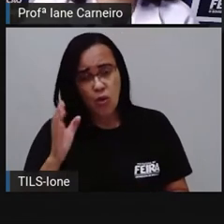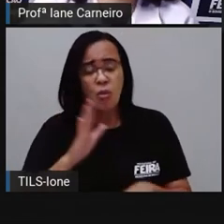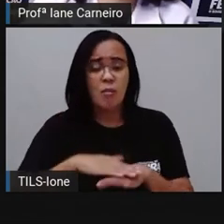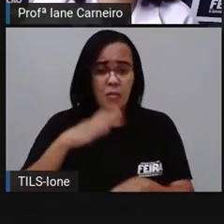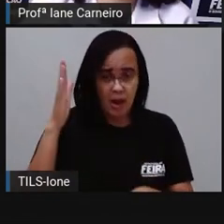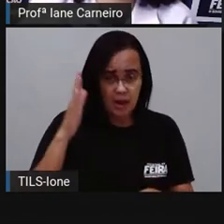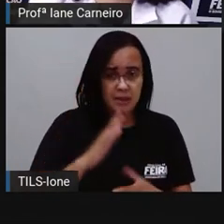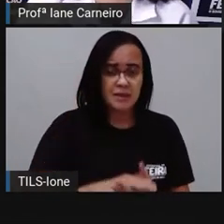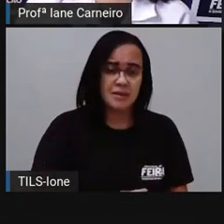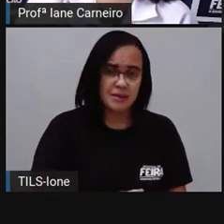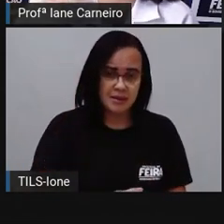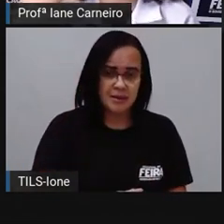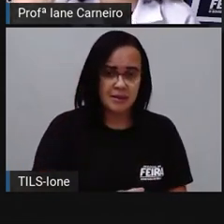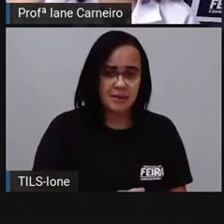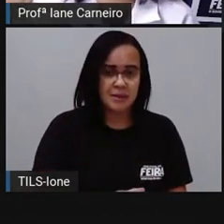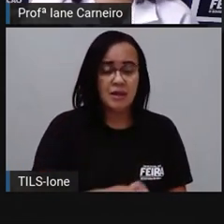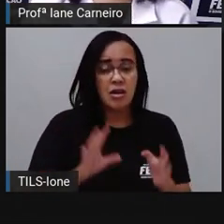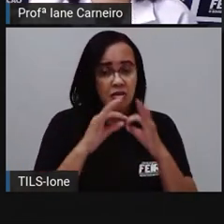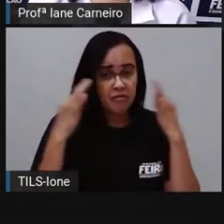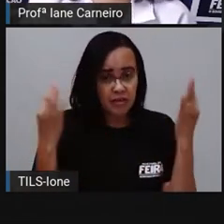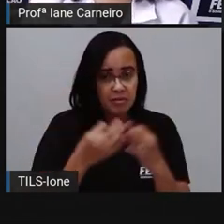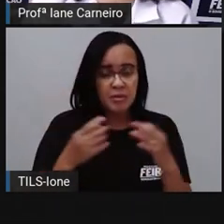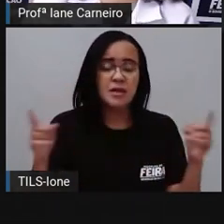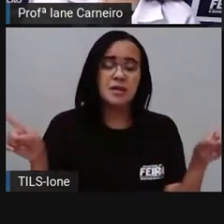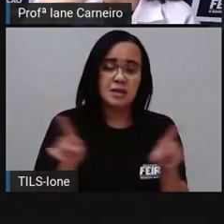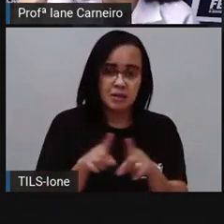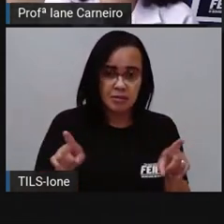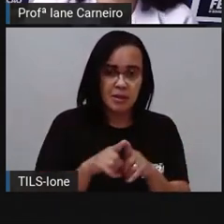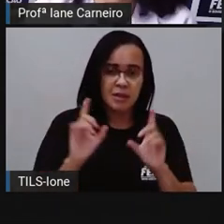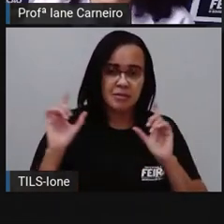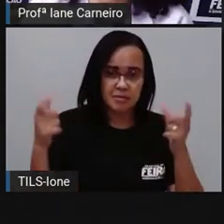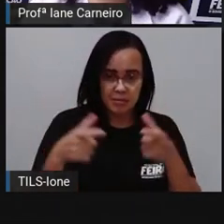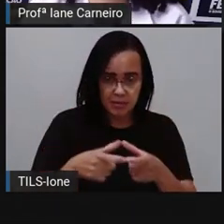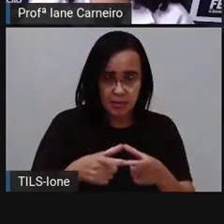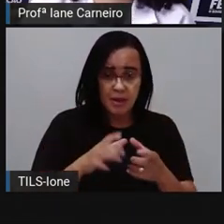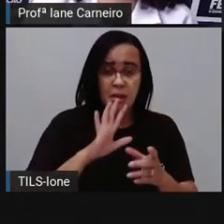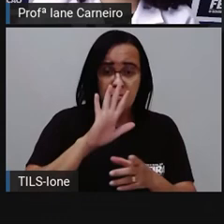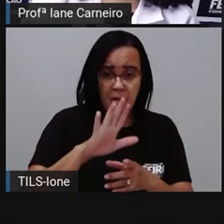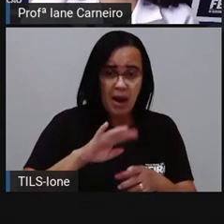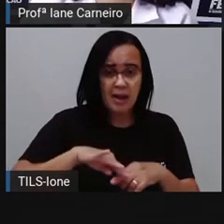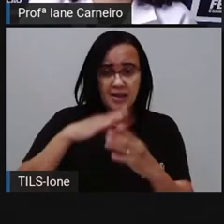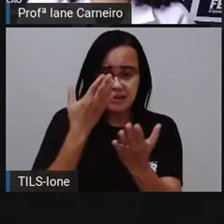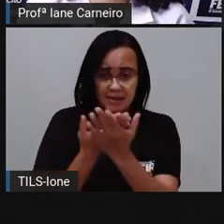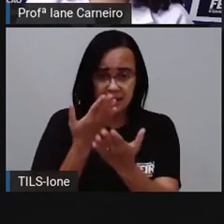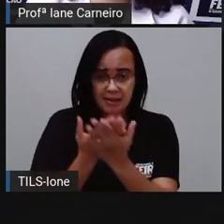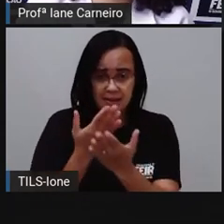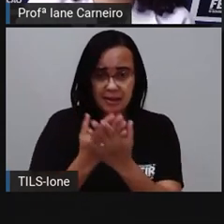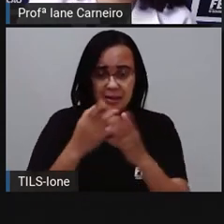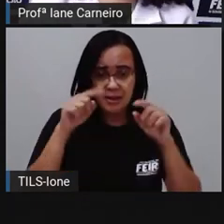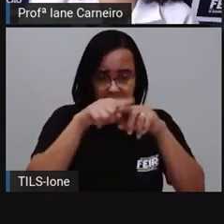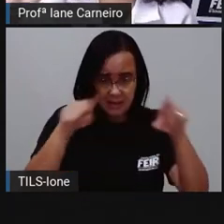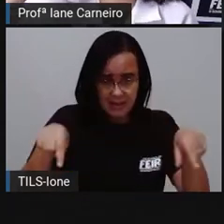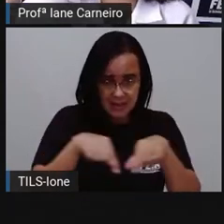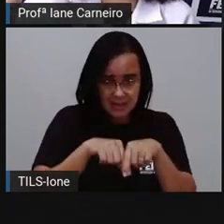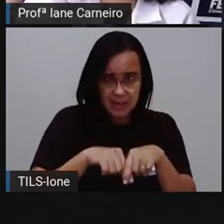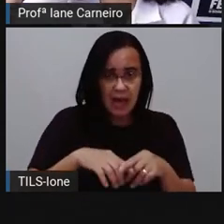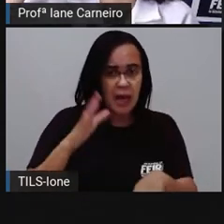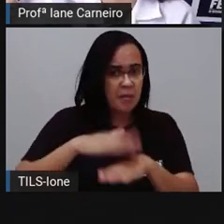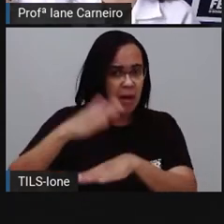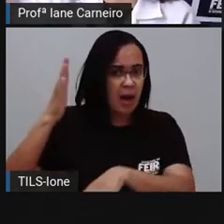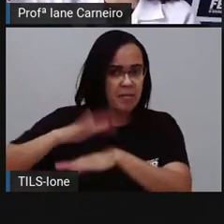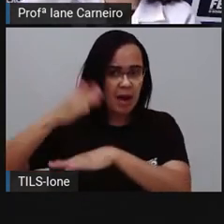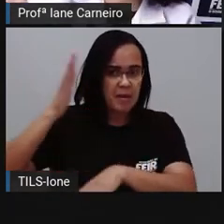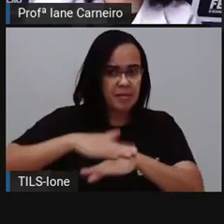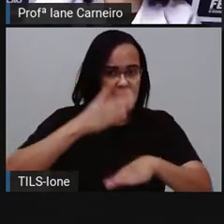sala de vocês, teria vinte crianças, trinta crianças, né? E aí, gente precisar, nosso gráfico teria um